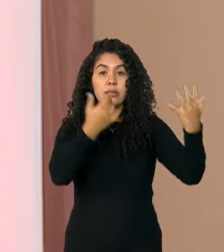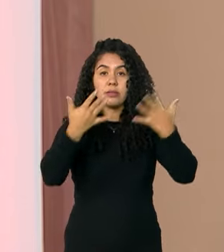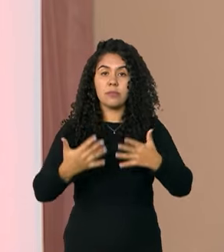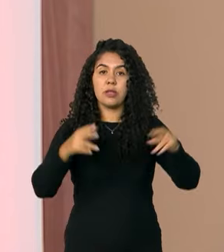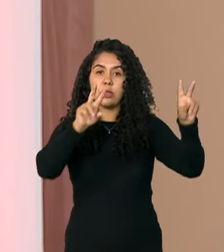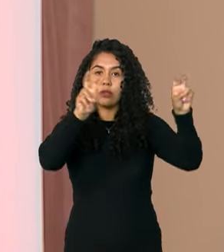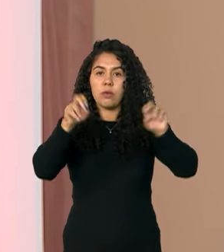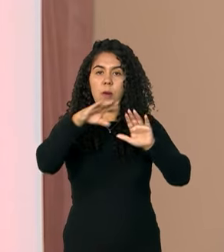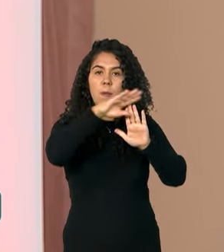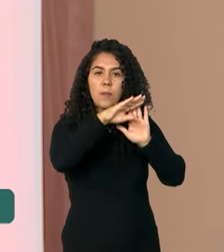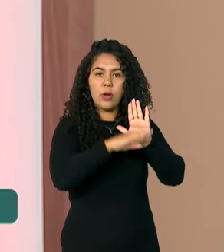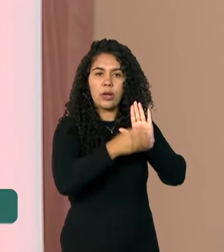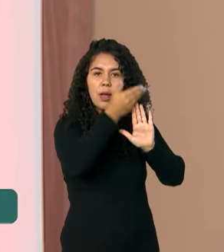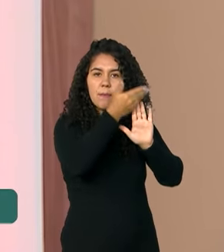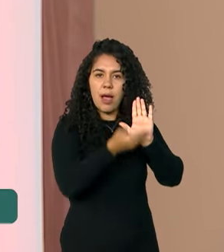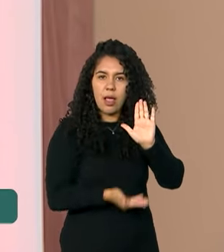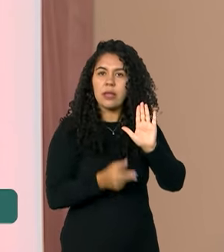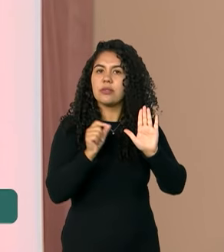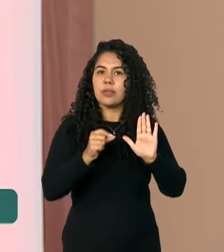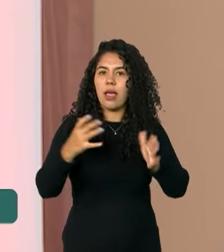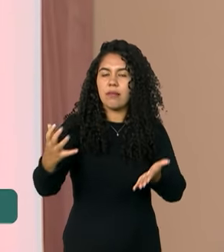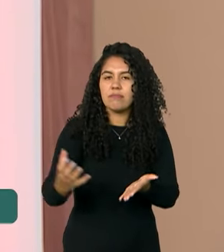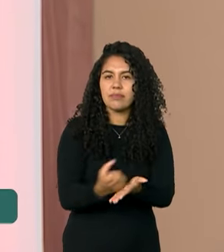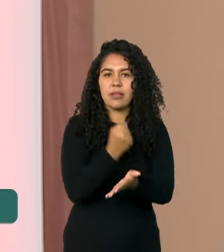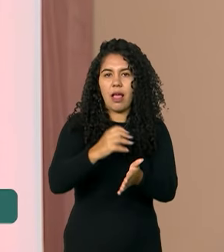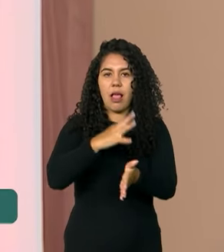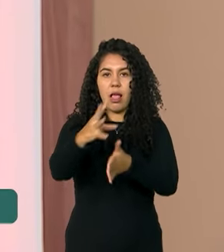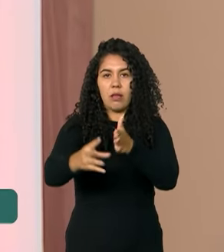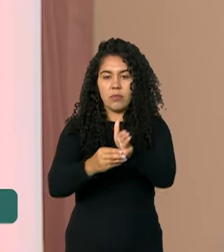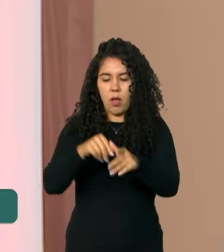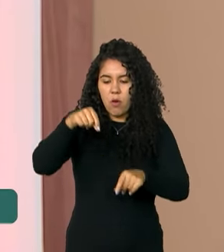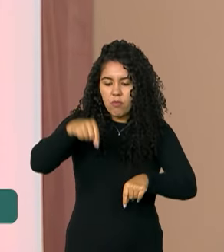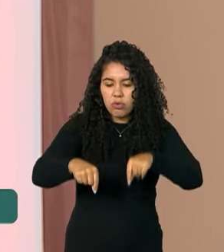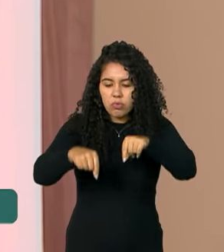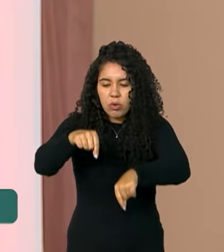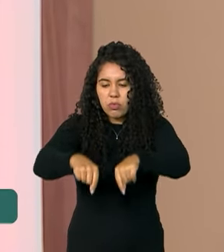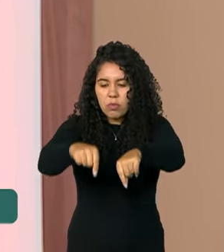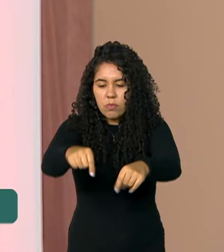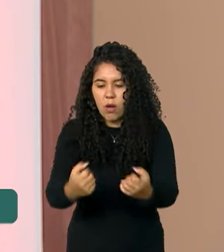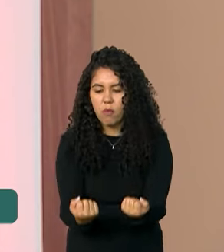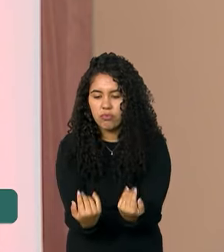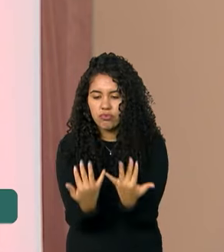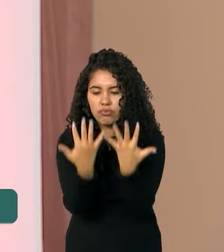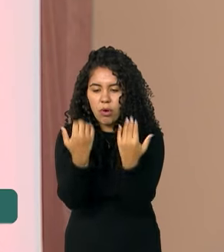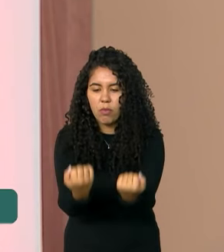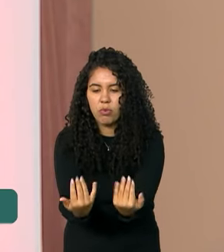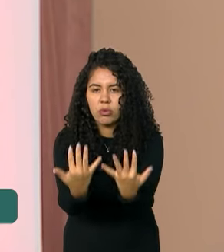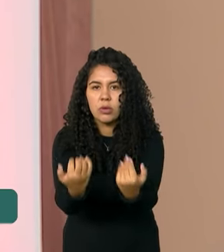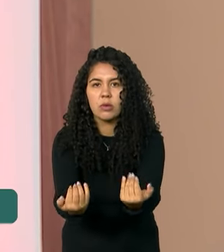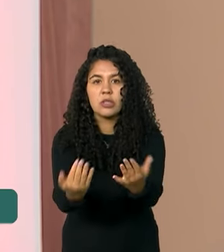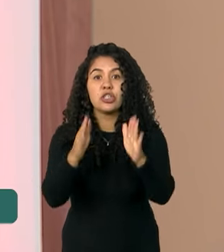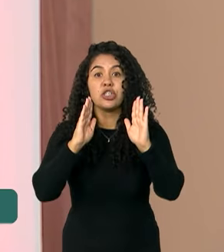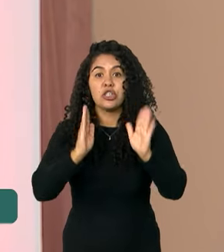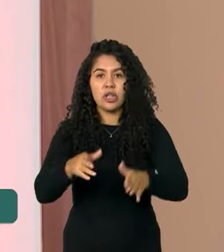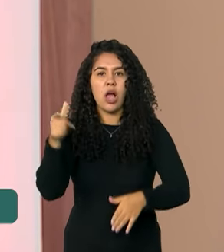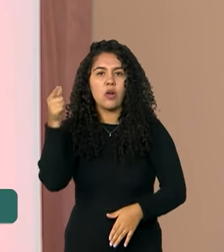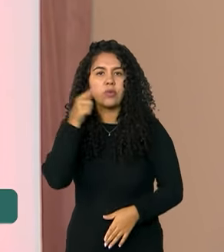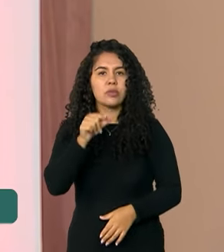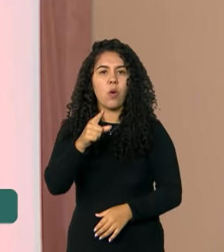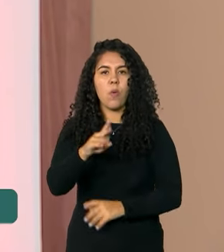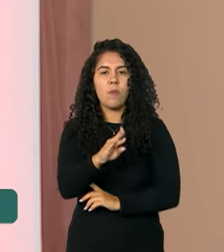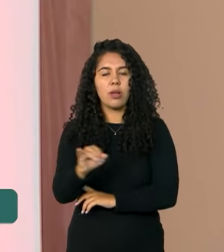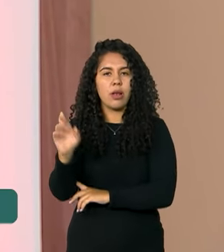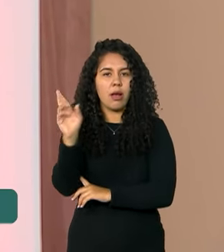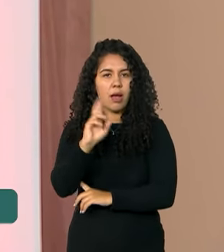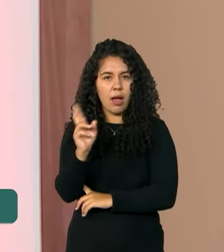Amazônia, que já tem investimentos de um bilhão de reais do Fundo Amazônia e do BNDES. O objetivo é replantar